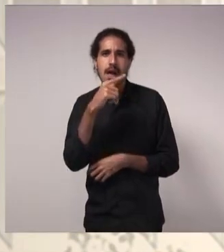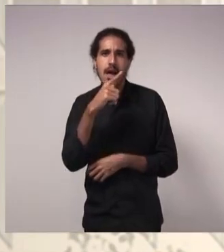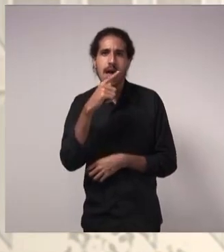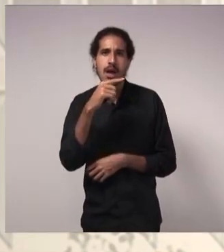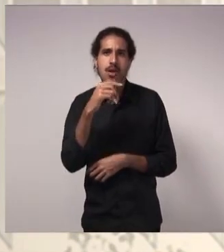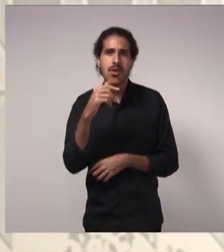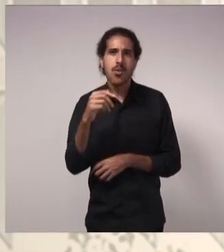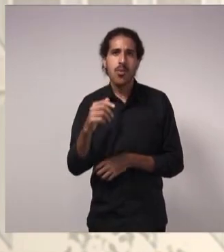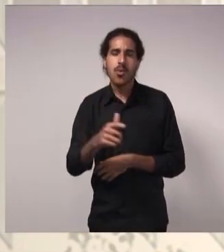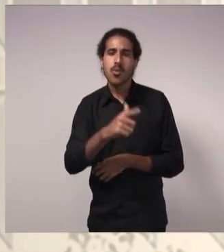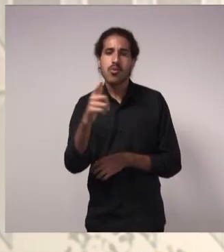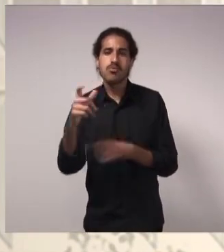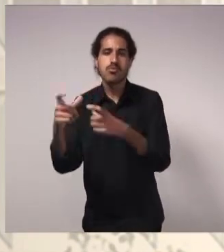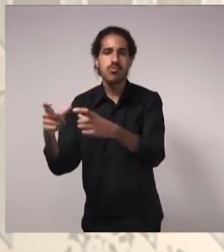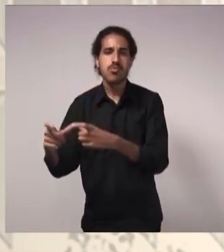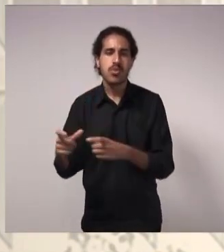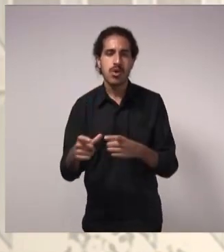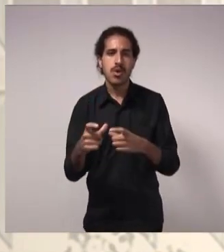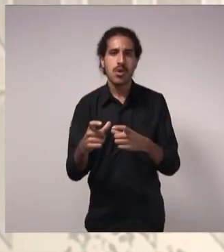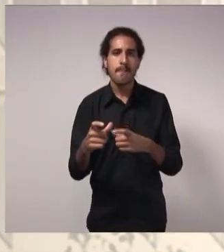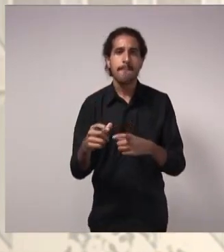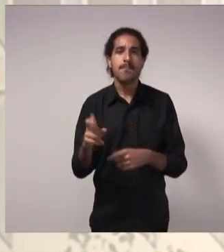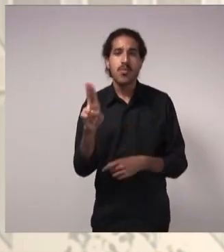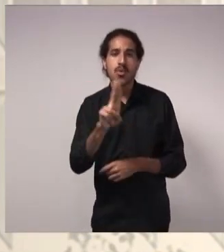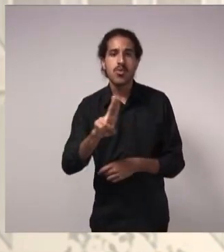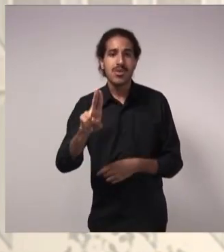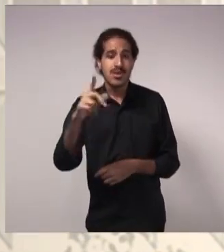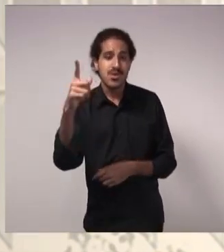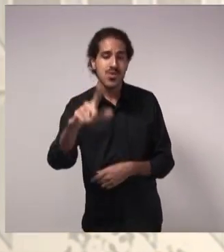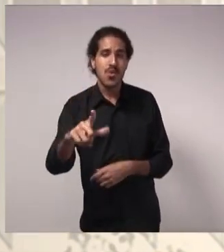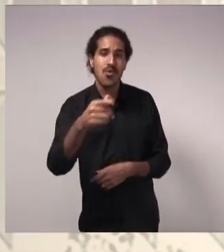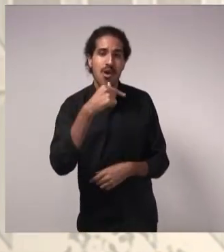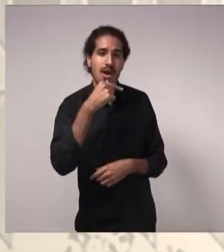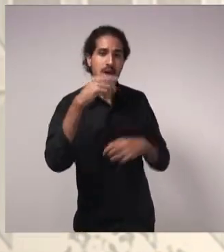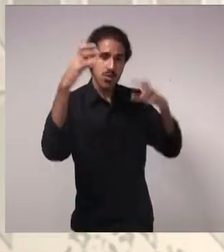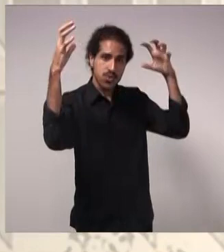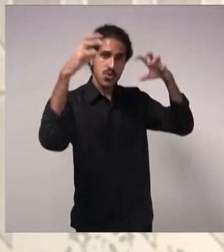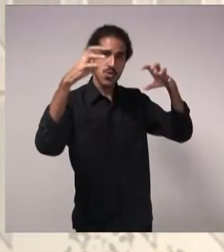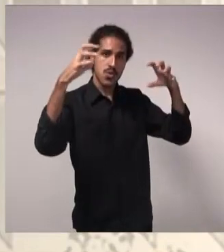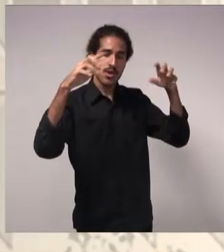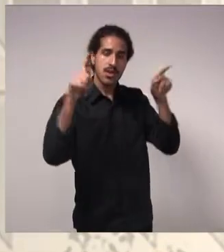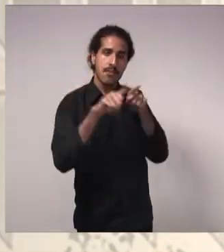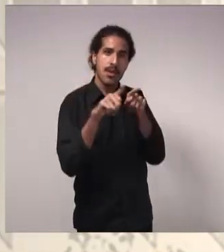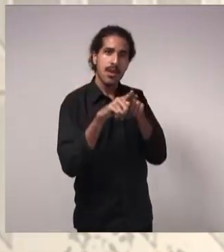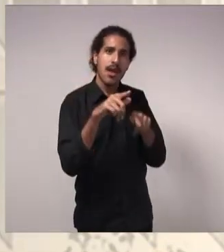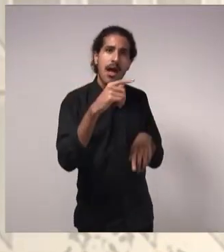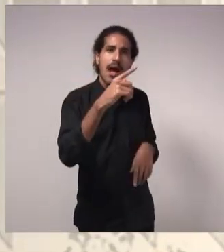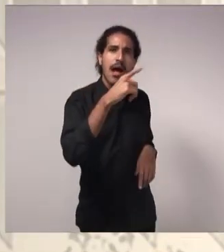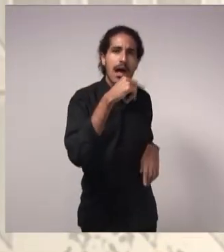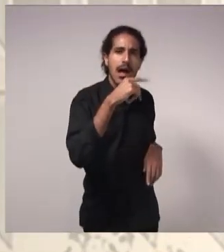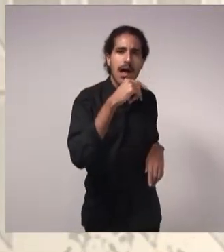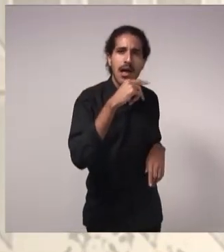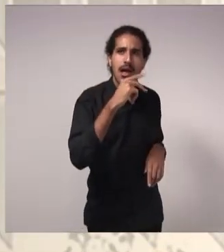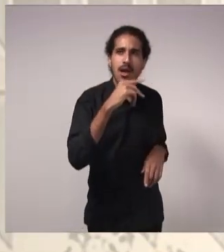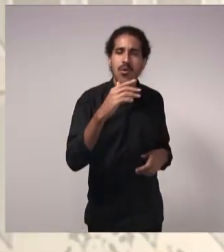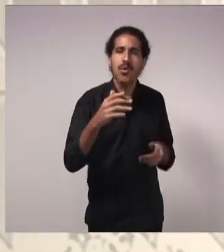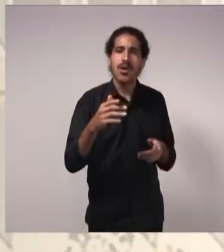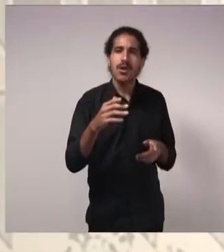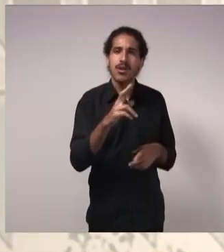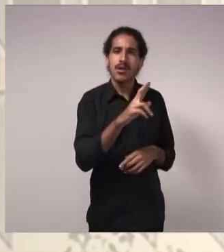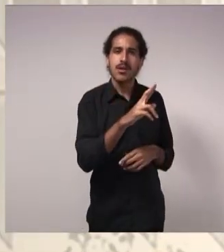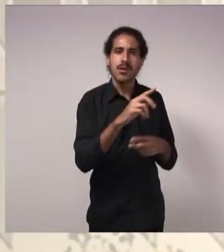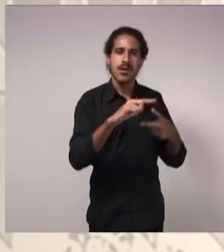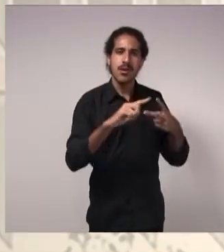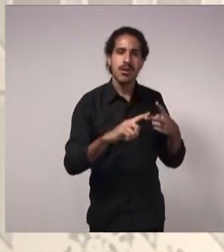especificamente, pelo aproveitamento de água da chuva e pelo reuso de águas cinzas. Que são aquelas águas que são utilizadas